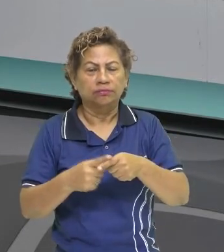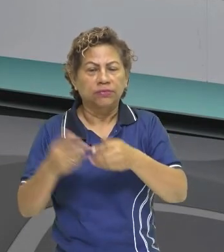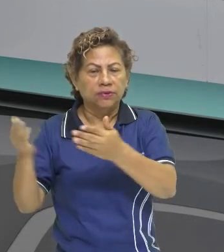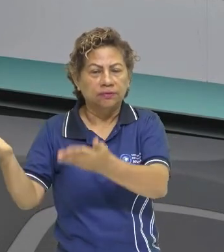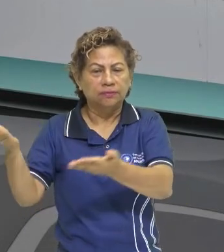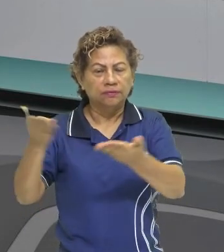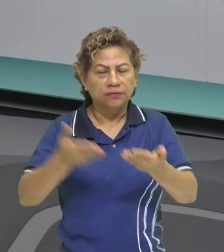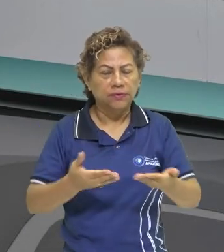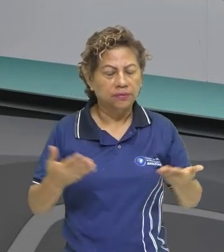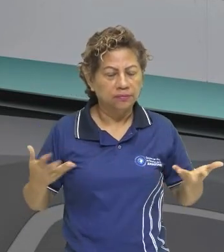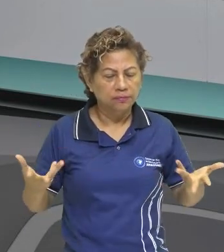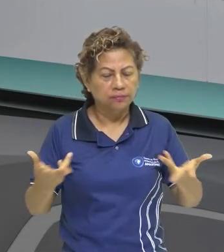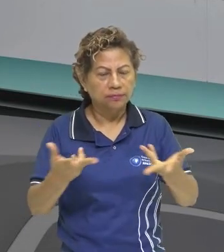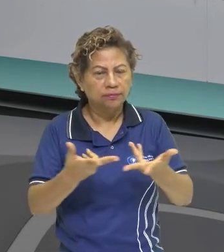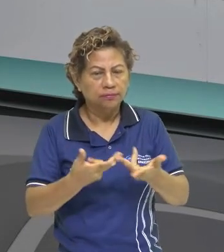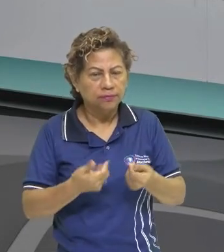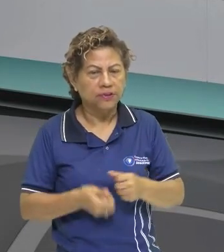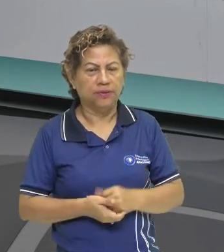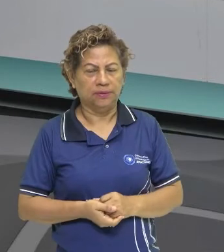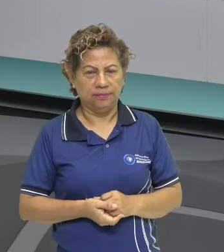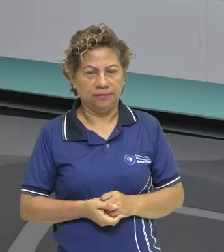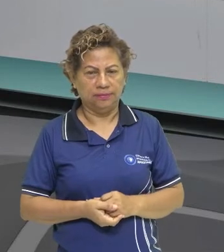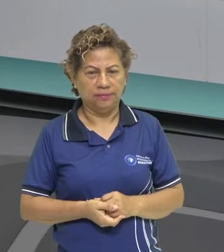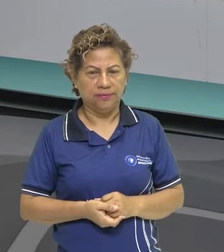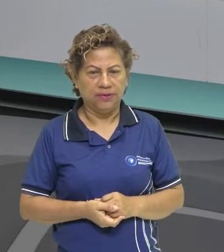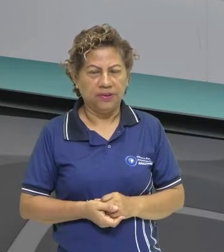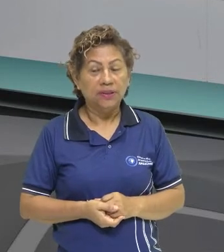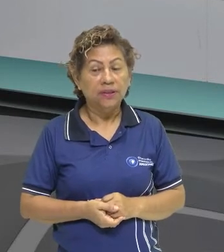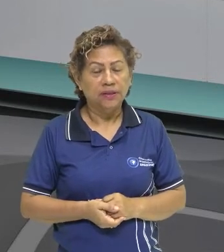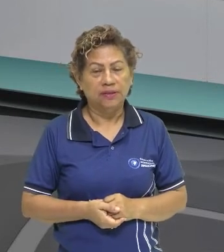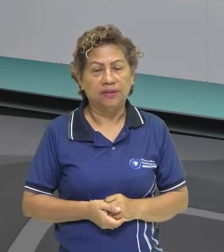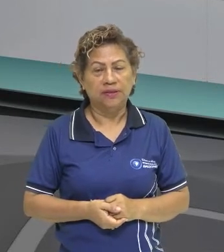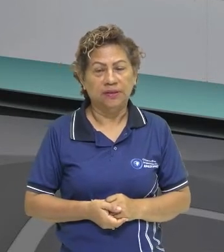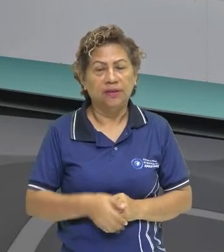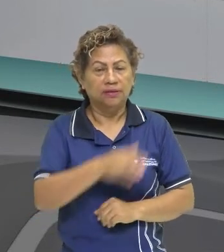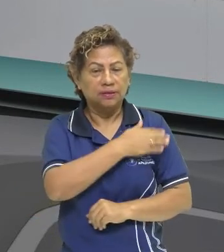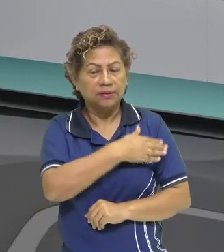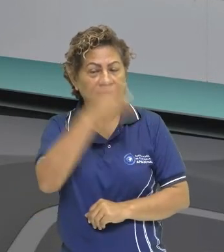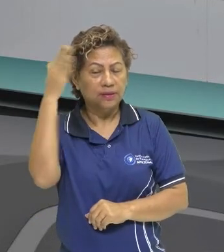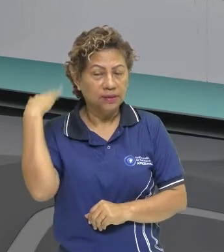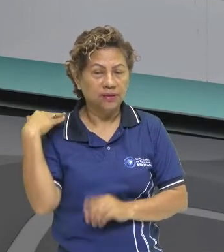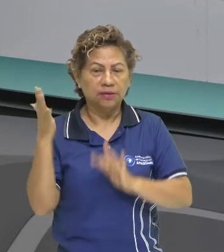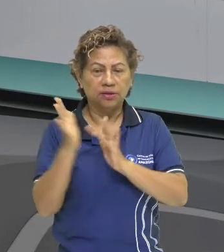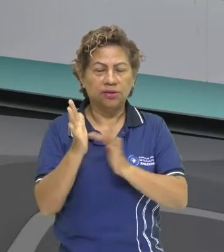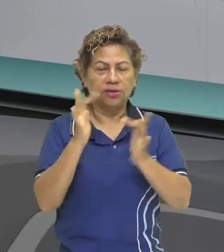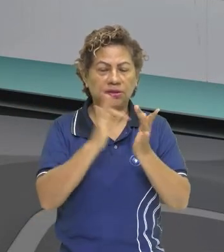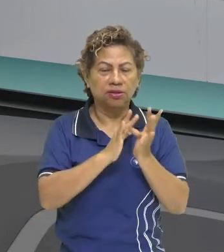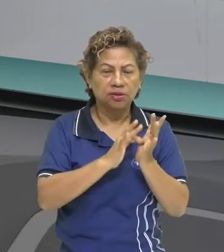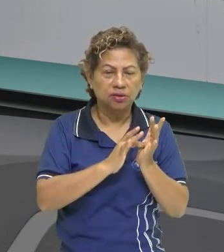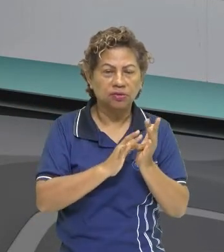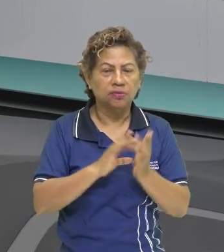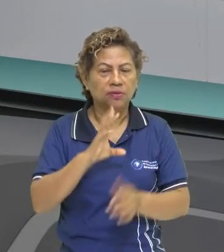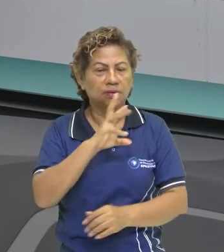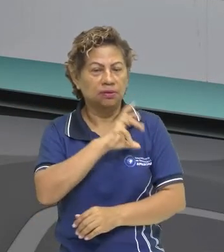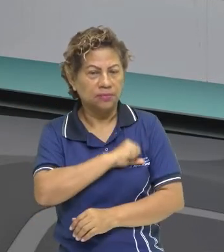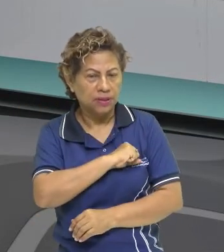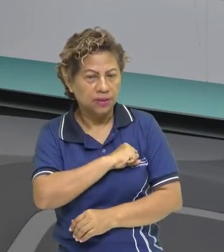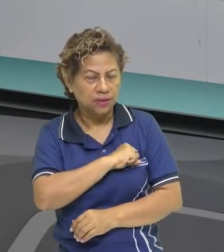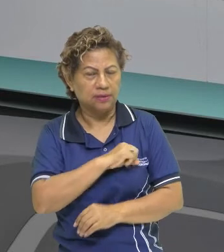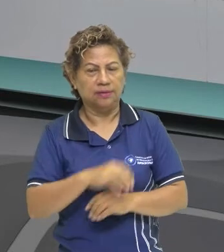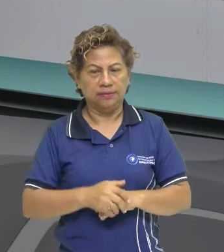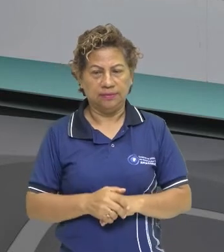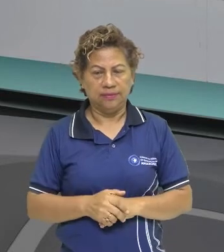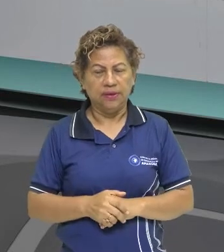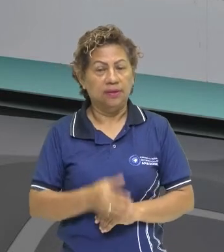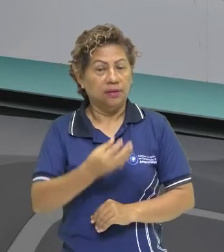novo. Cordeirinha santa, de Jesus querida, vossa santa